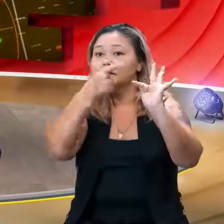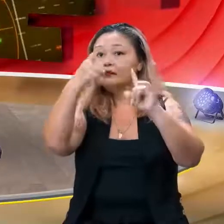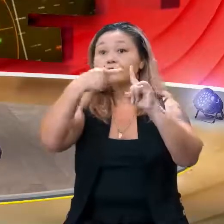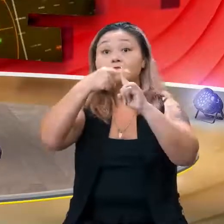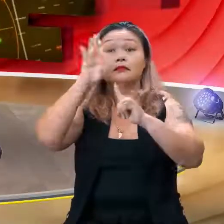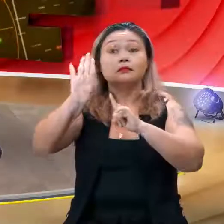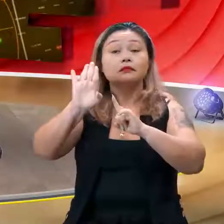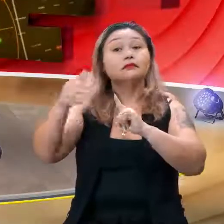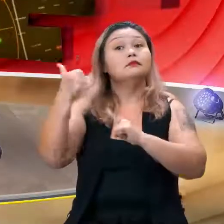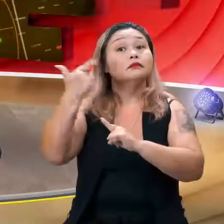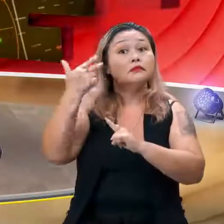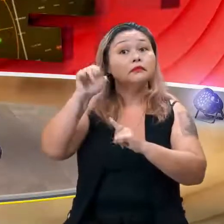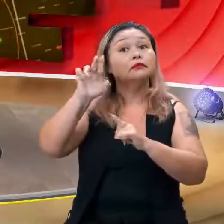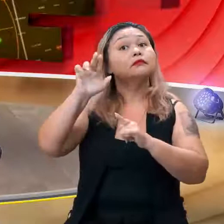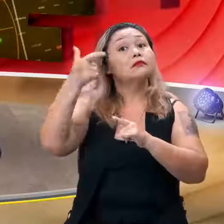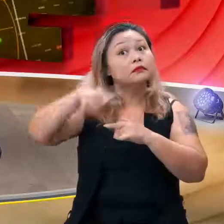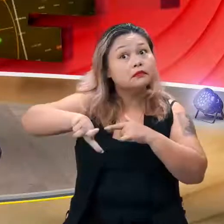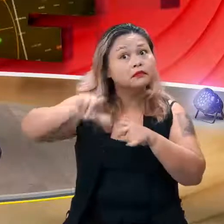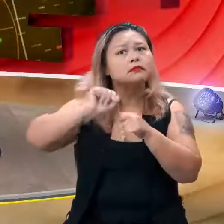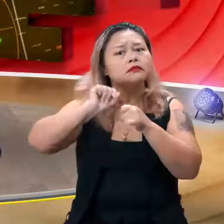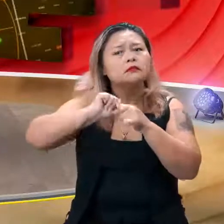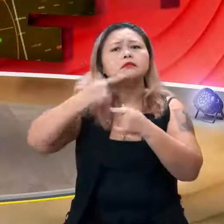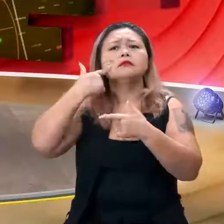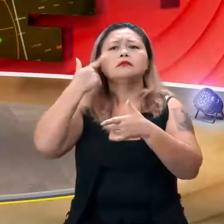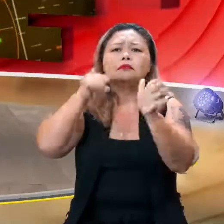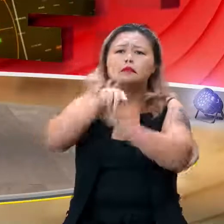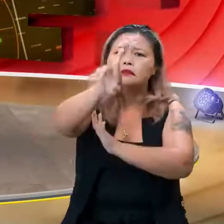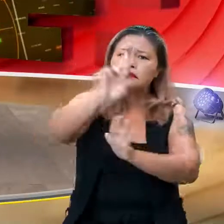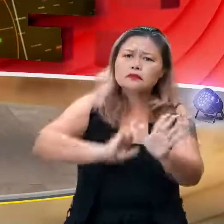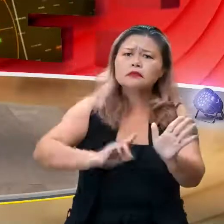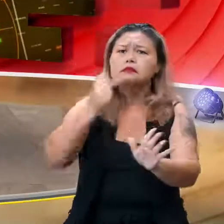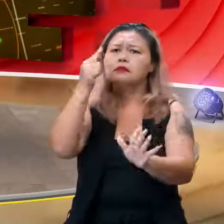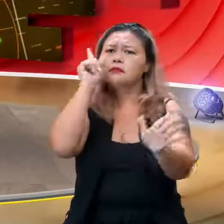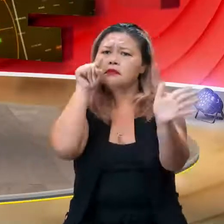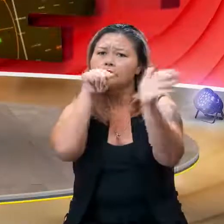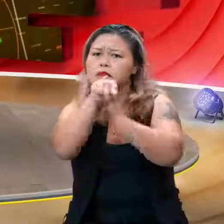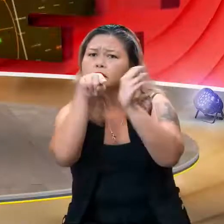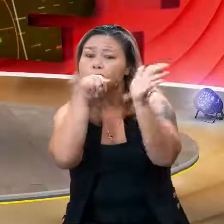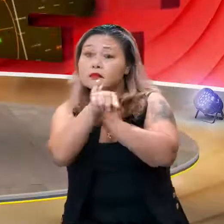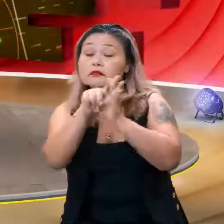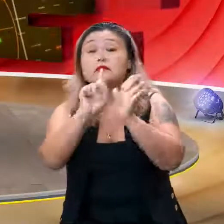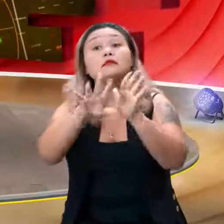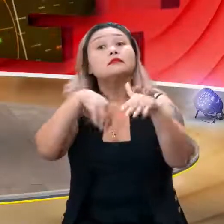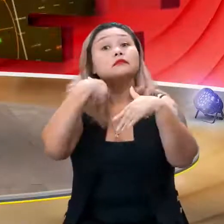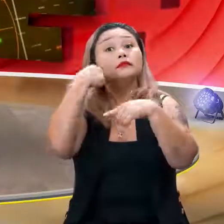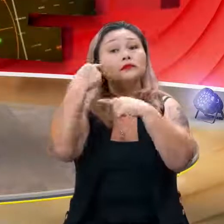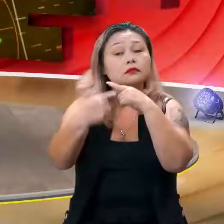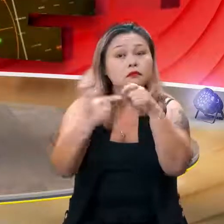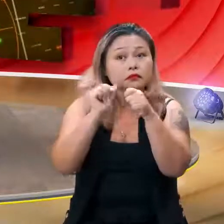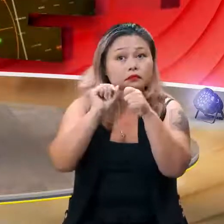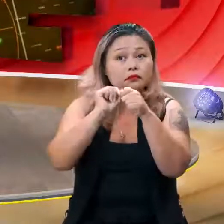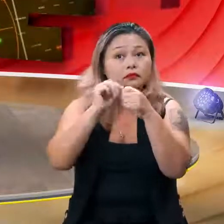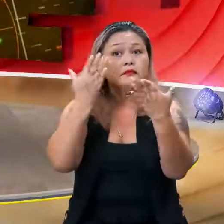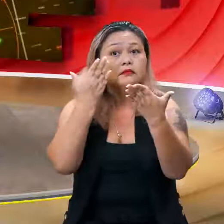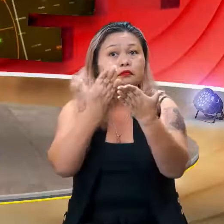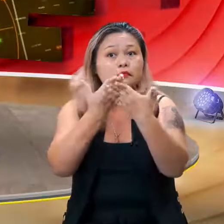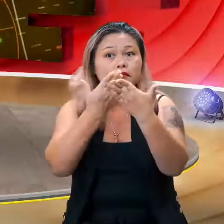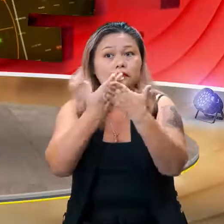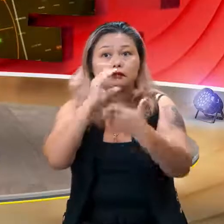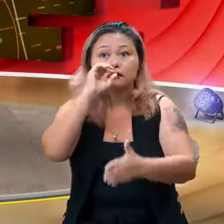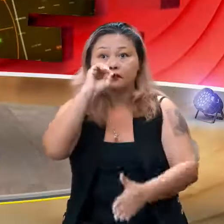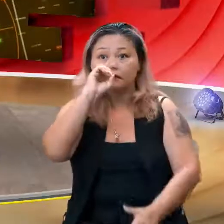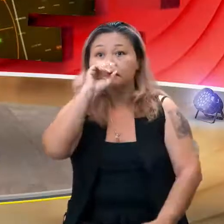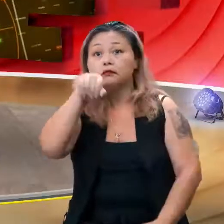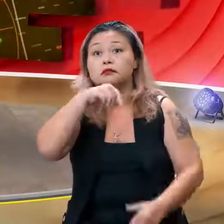pela segunda vez. A gente fez até um quiz, né, com 7 perguntas. Isso, perguntinhas. Depois, nós estudamos os zeros ou